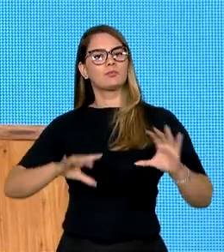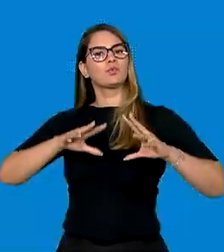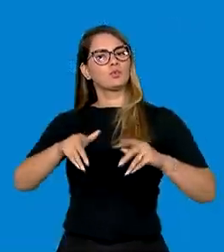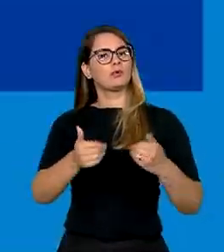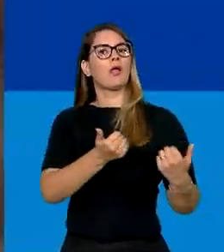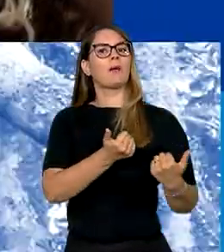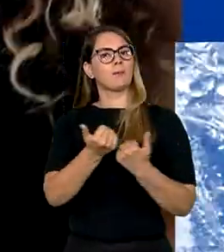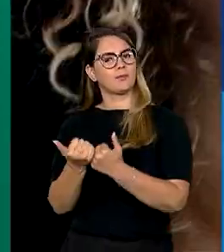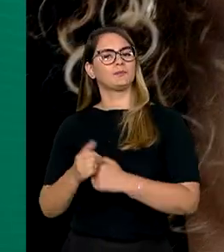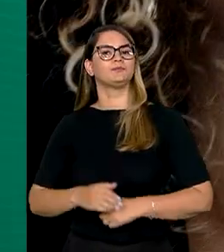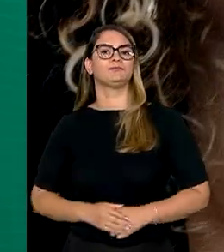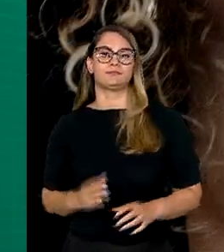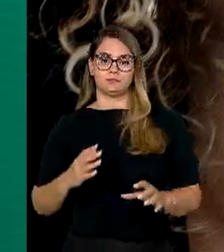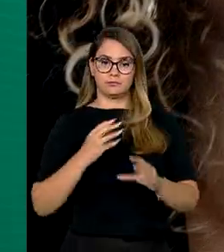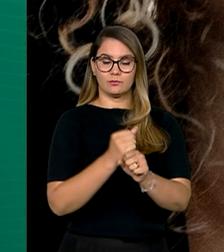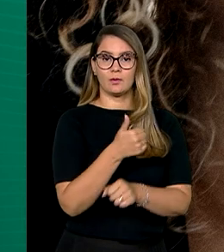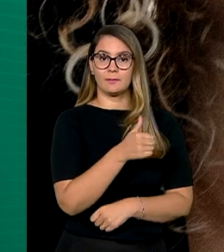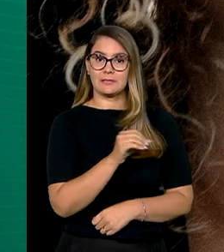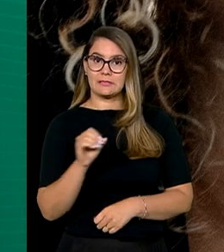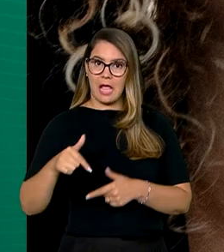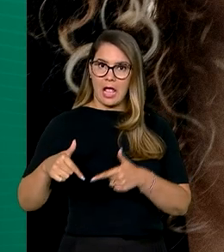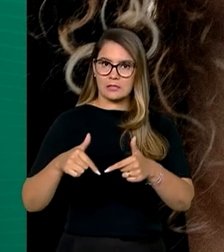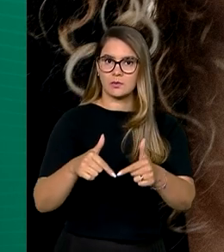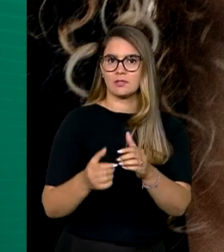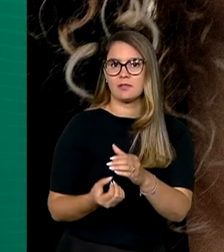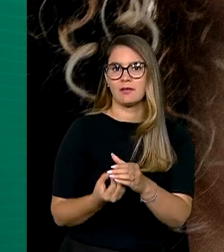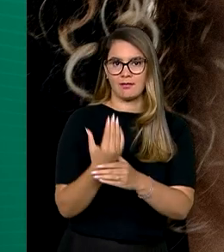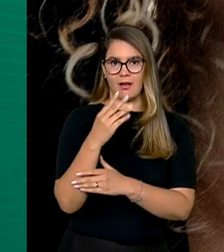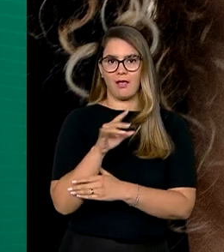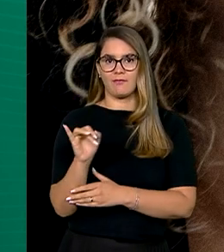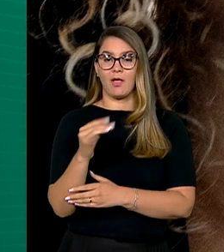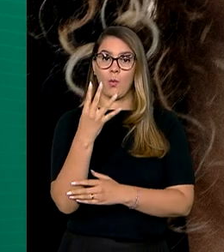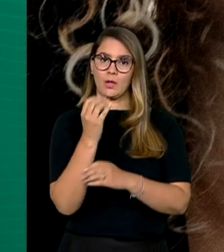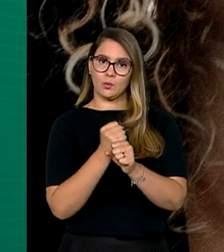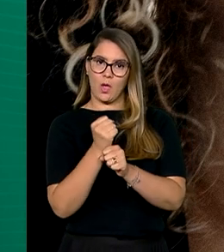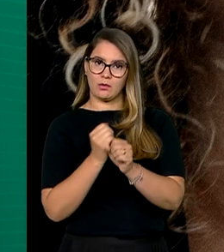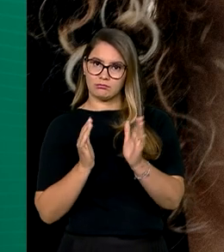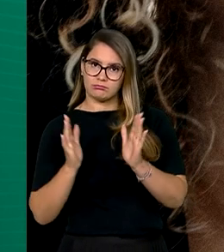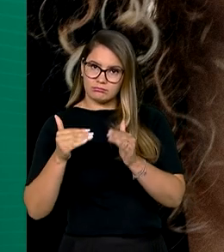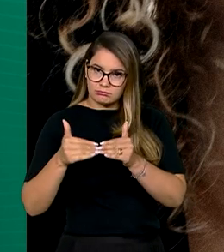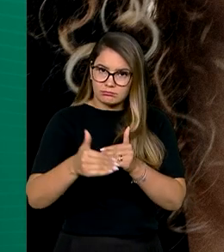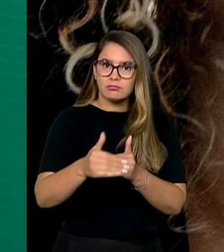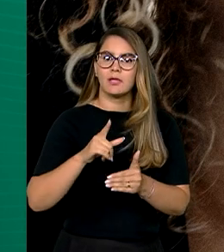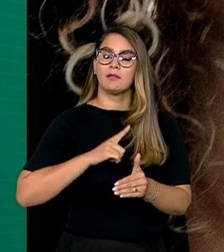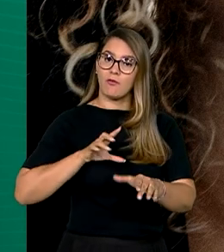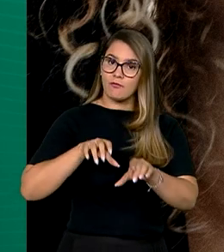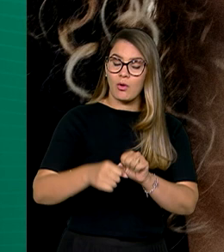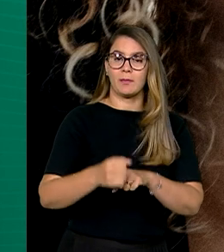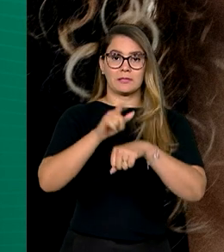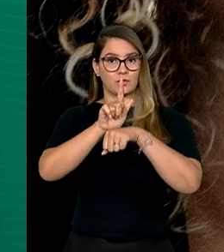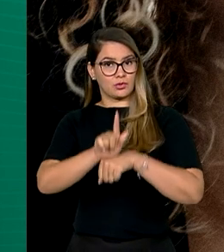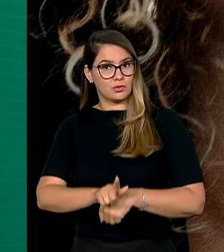se apoiam. Ao todo, serão 100 ações que devem ser implementadas em 4 anos. Entre elas estão a formação de